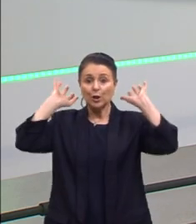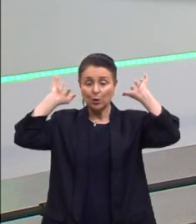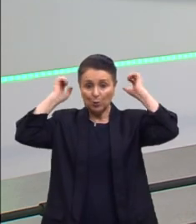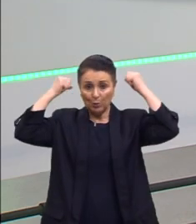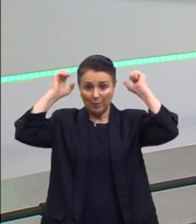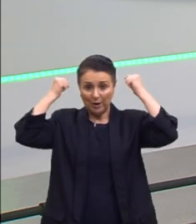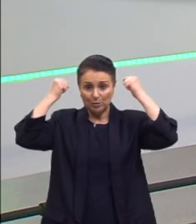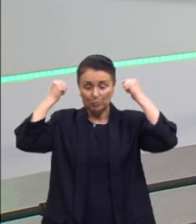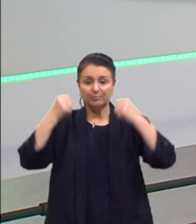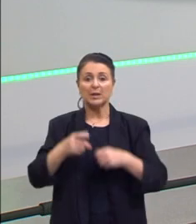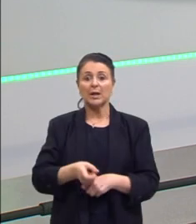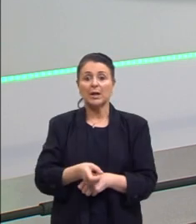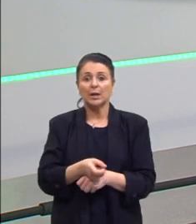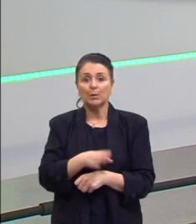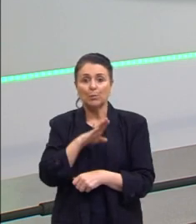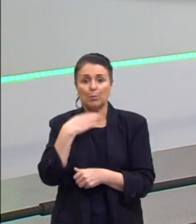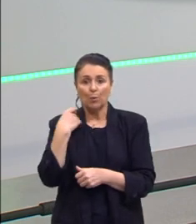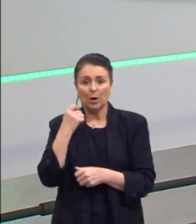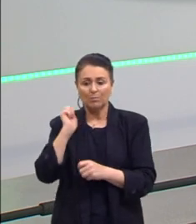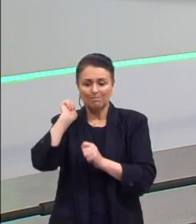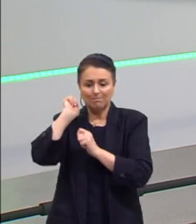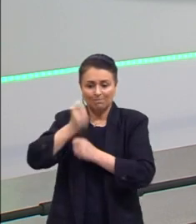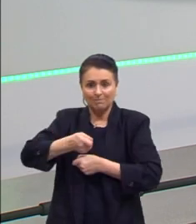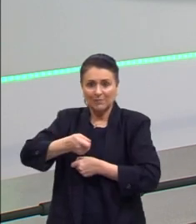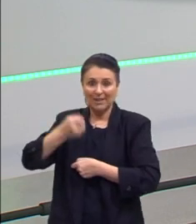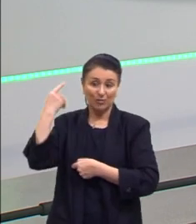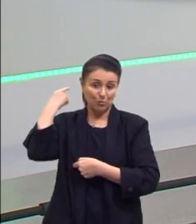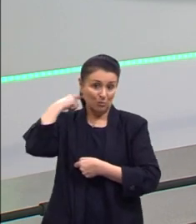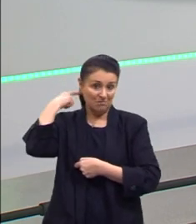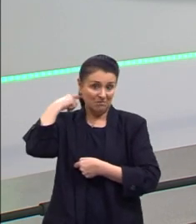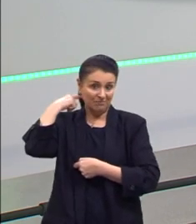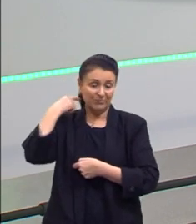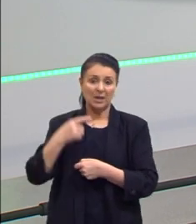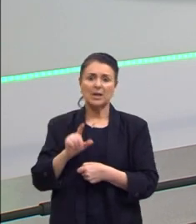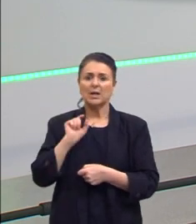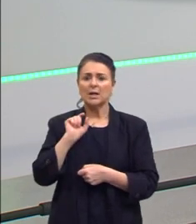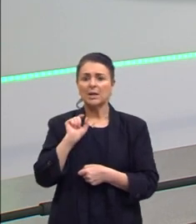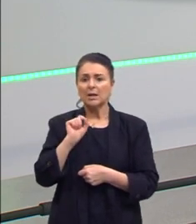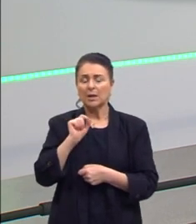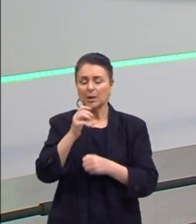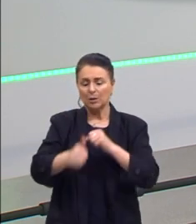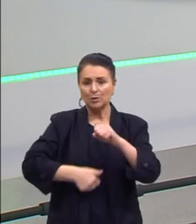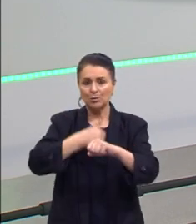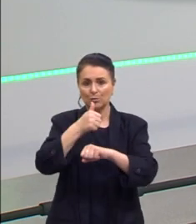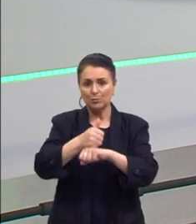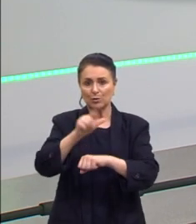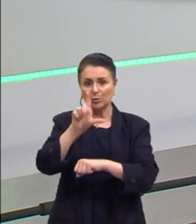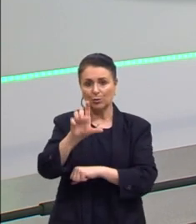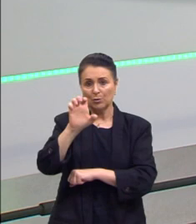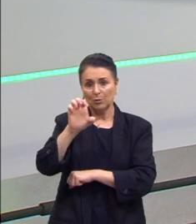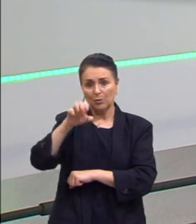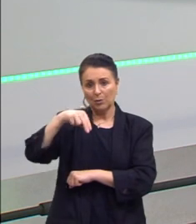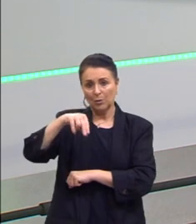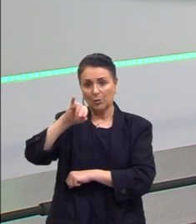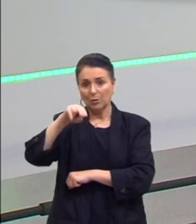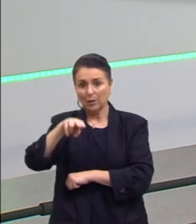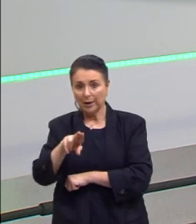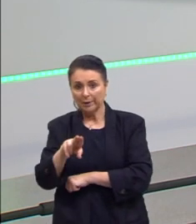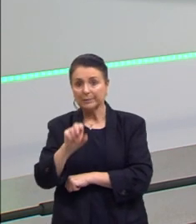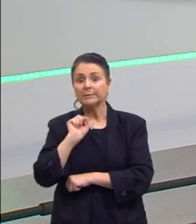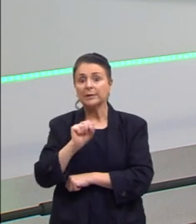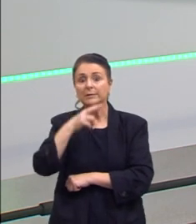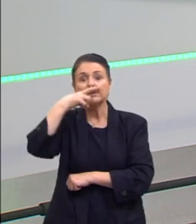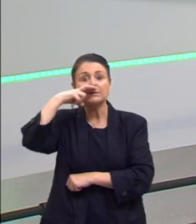picareta de gelo pelas costas. E então, quem acaba substituindo o Lenin é o